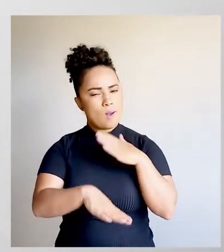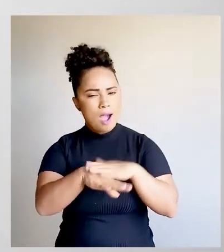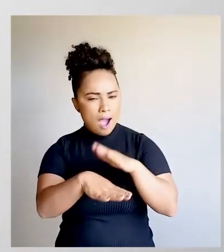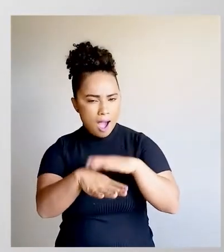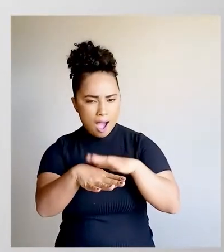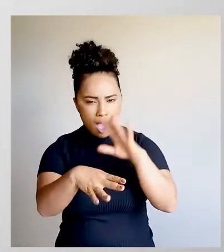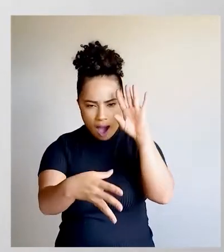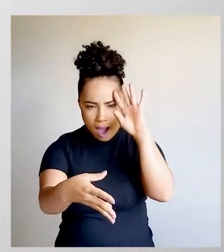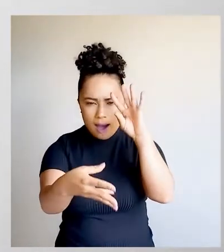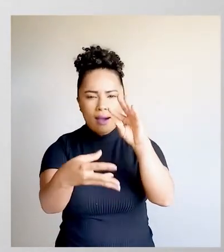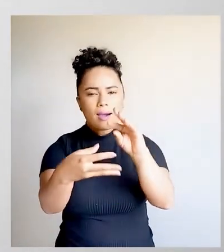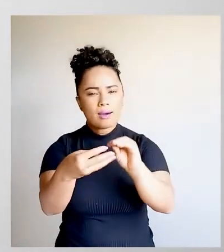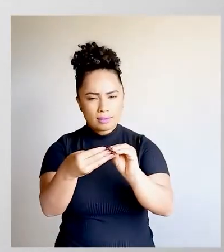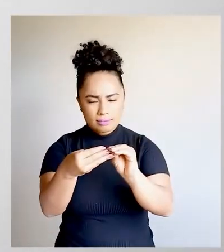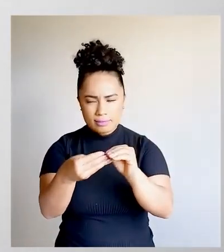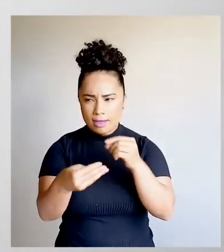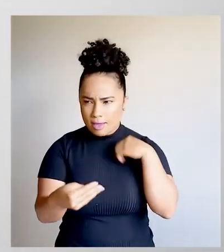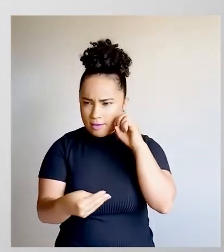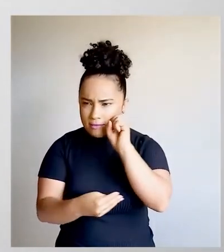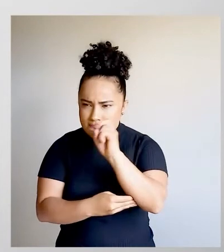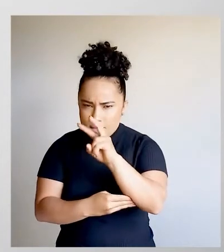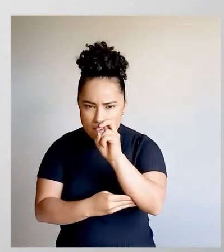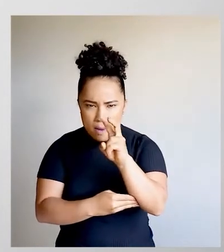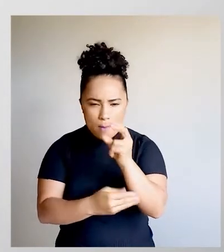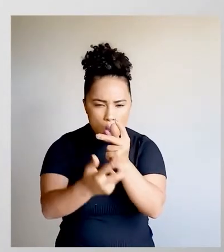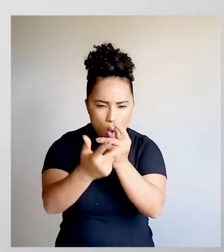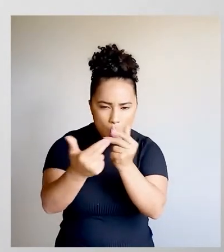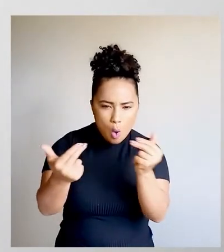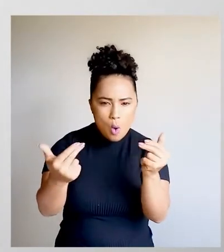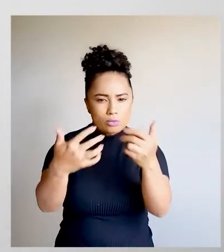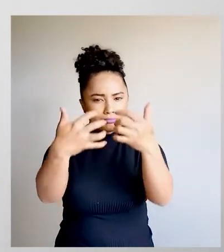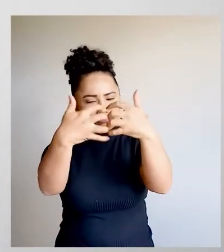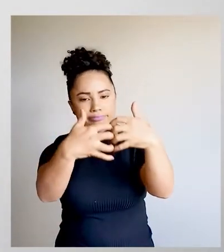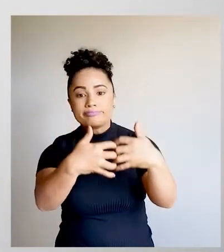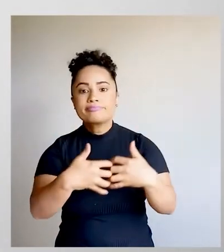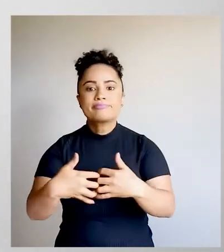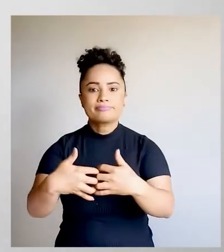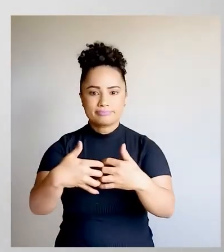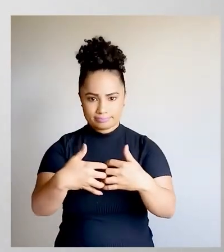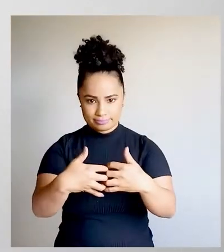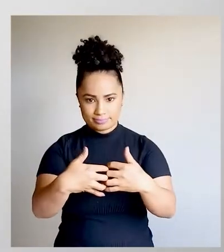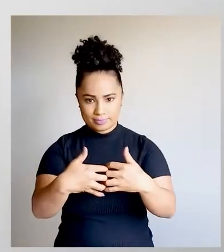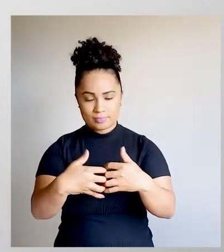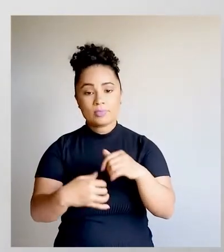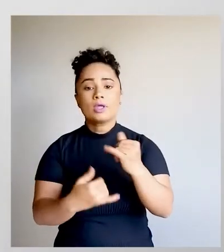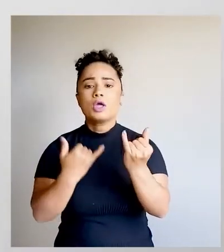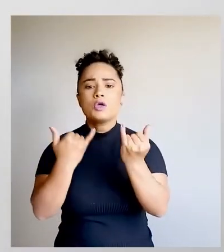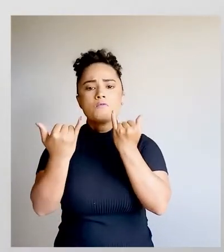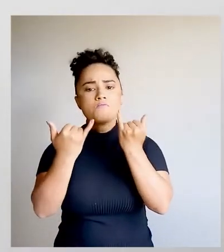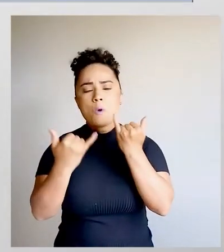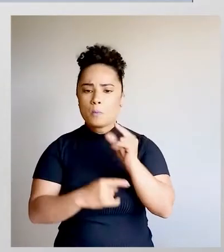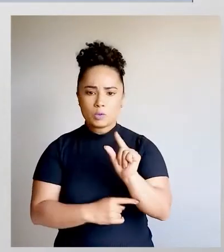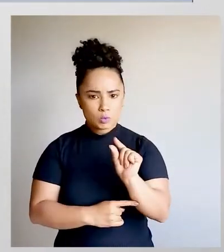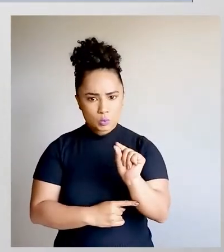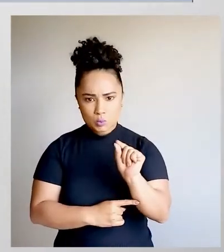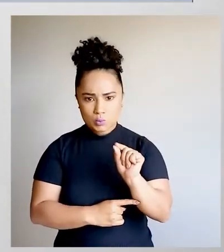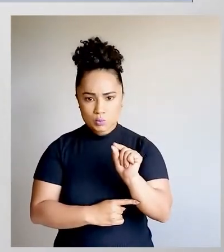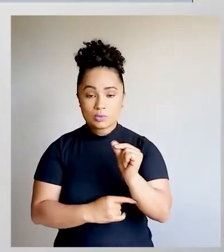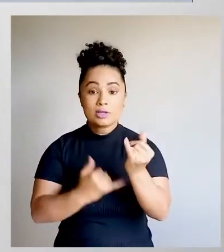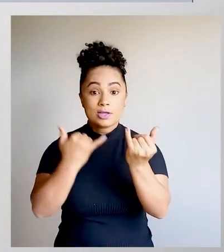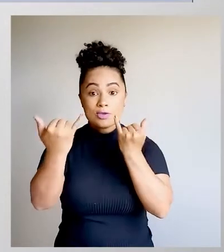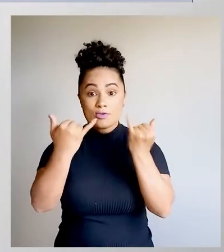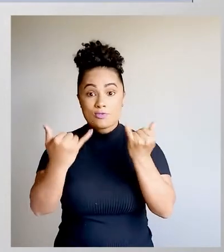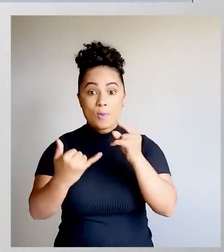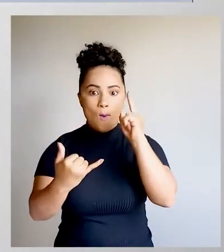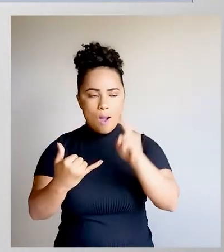geralmente partindo de indícios, de fatos ou de raciocínios. E o que é informação? Informação